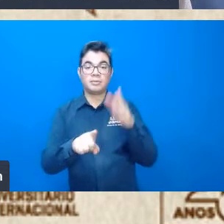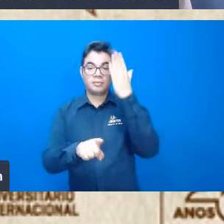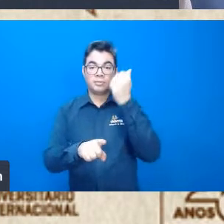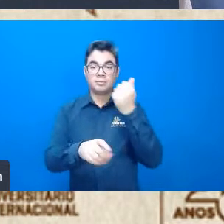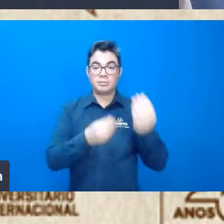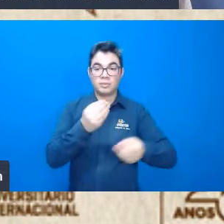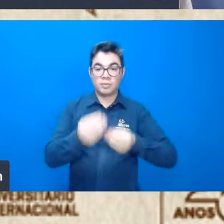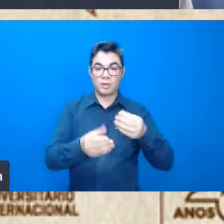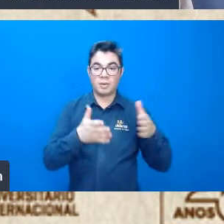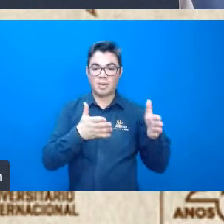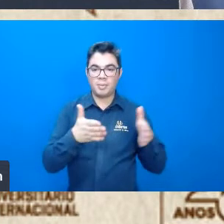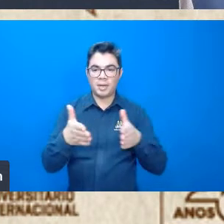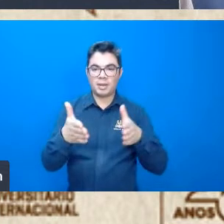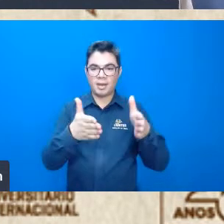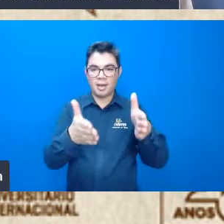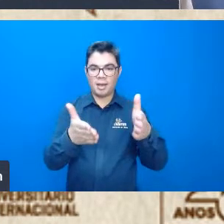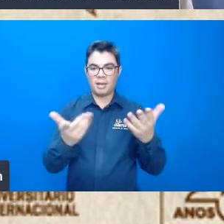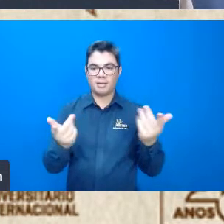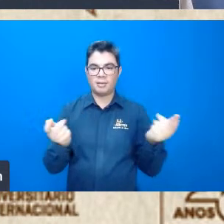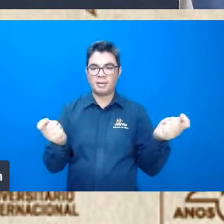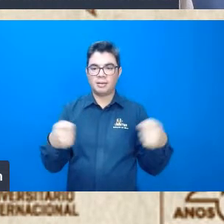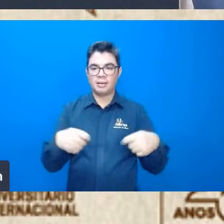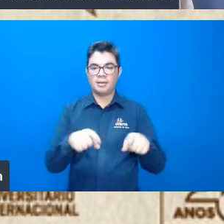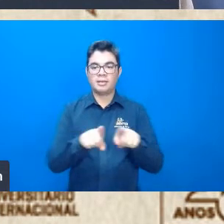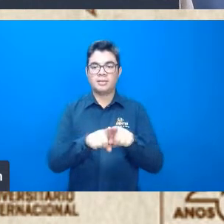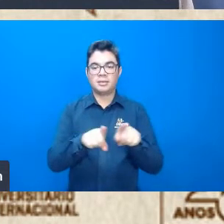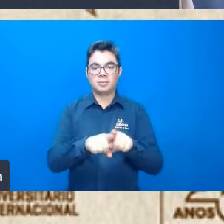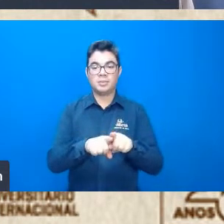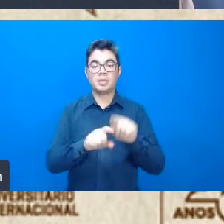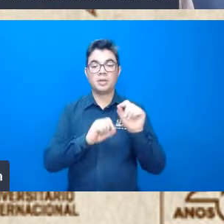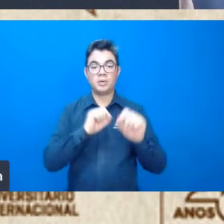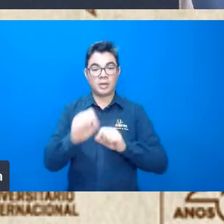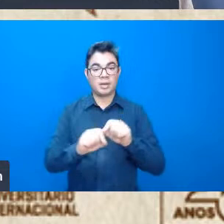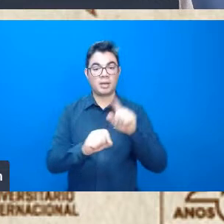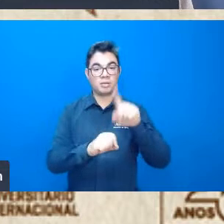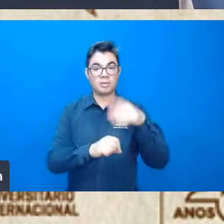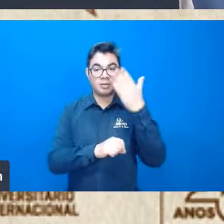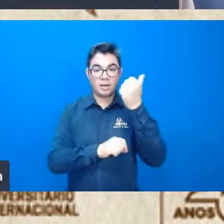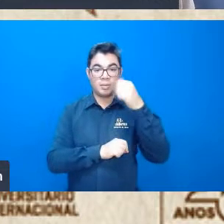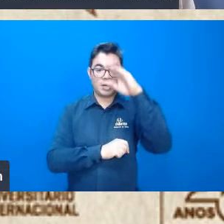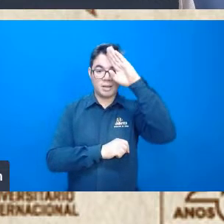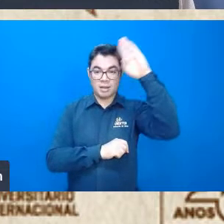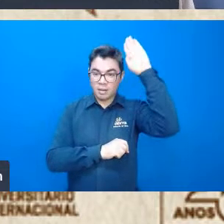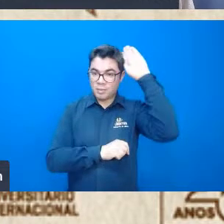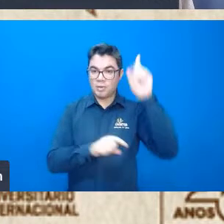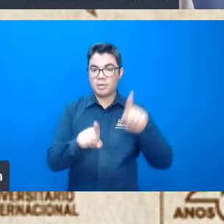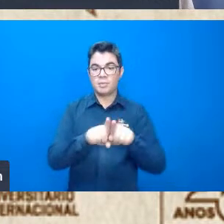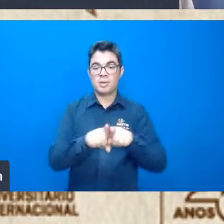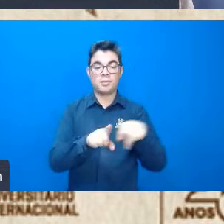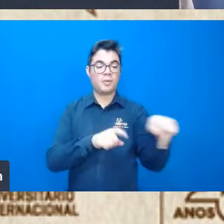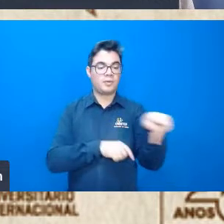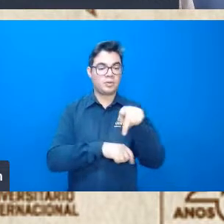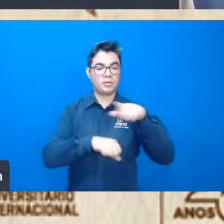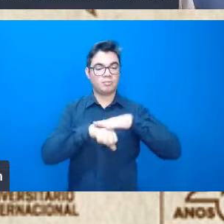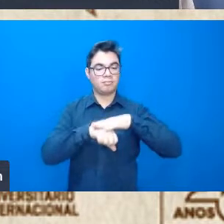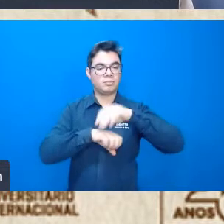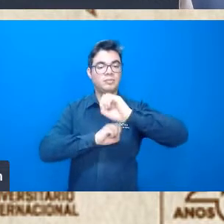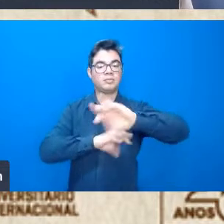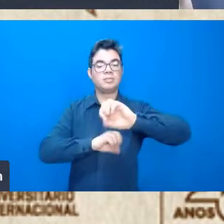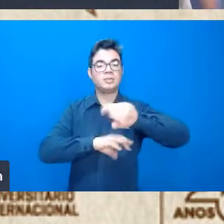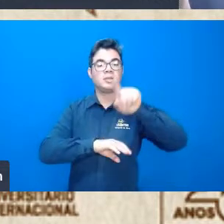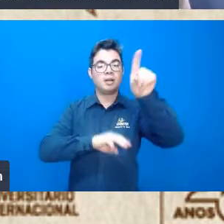sua caminhada, da sua trajetória, enquanto, né, acadêmico e agora enquanto professor da Universidade Federal do Paraná,